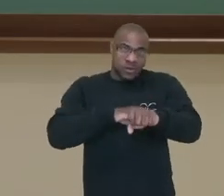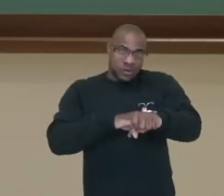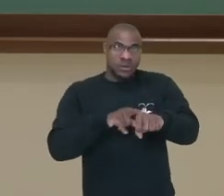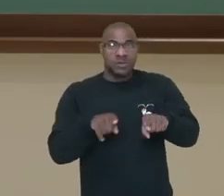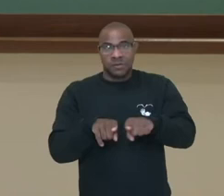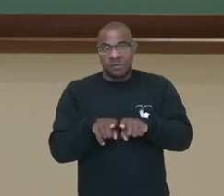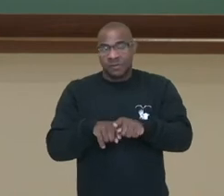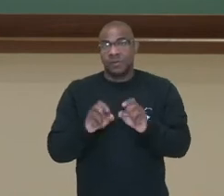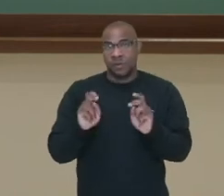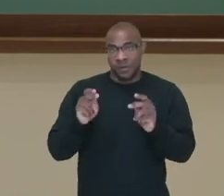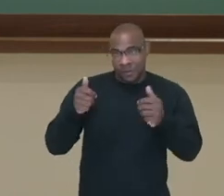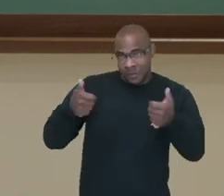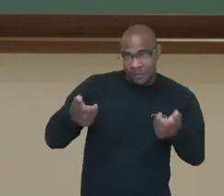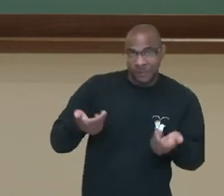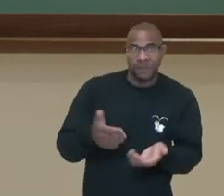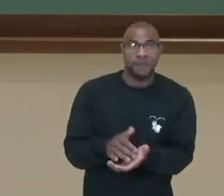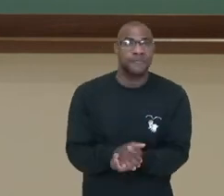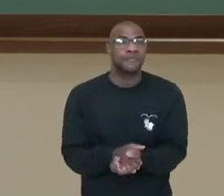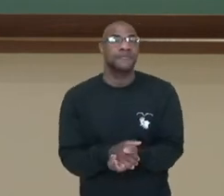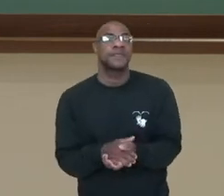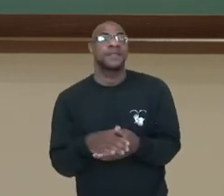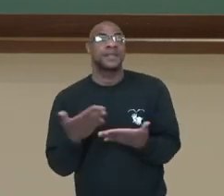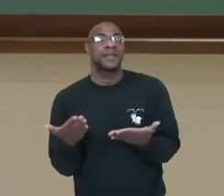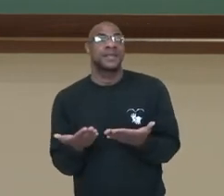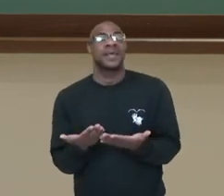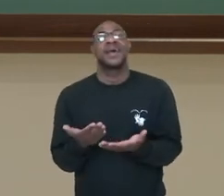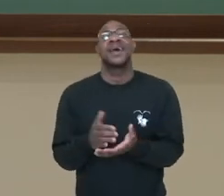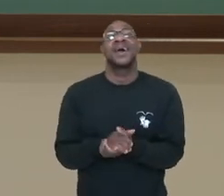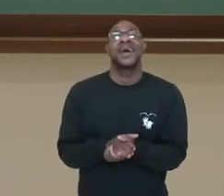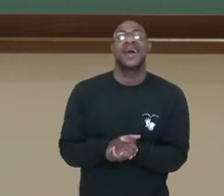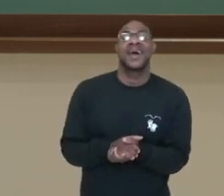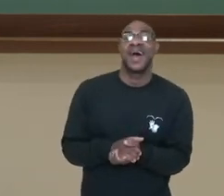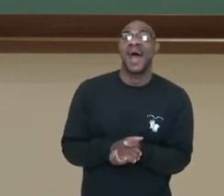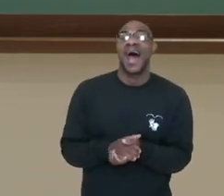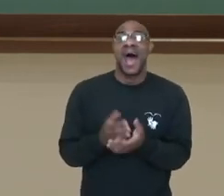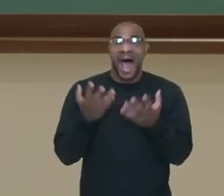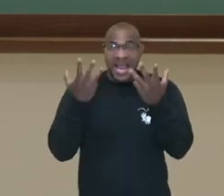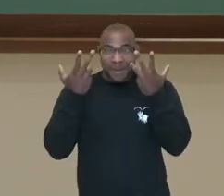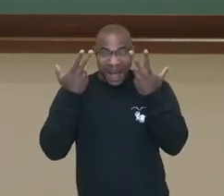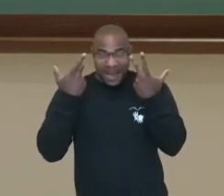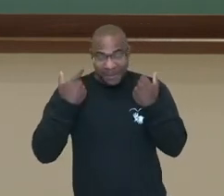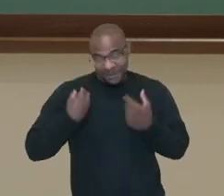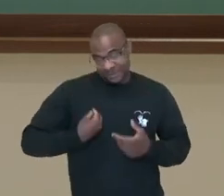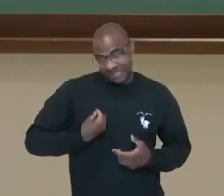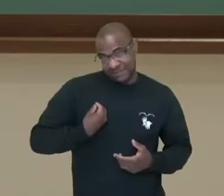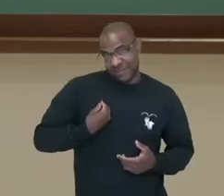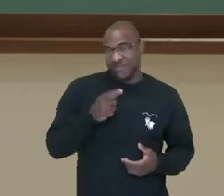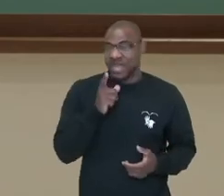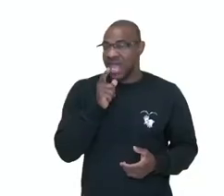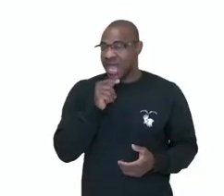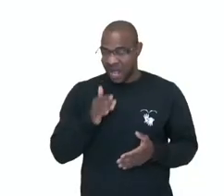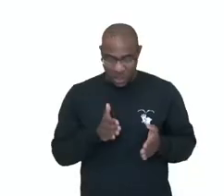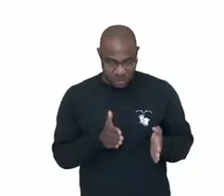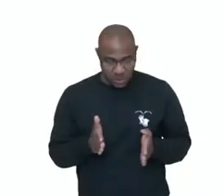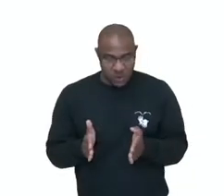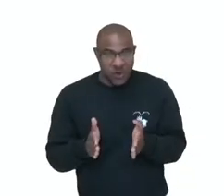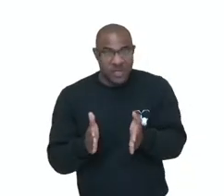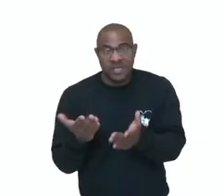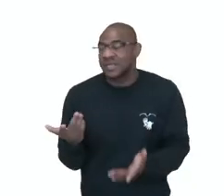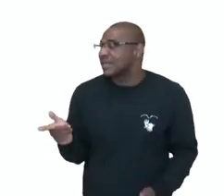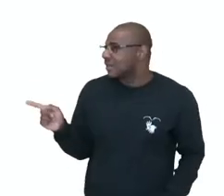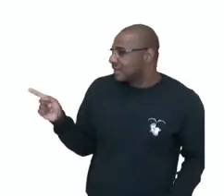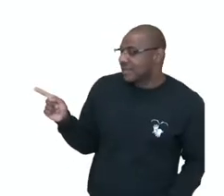meio, ok? Já animais de água doce, né? Que são os docículas, eles vão excretar grandes